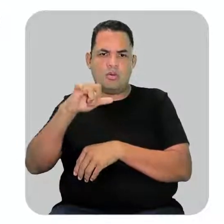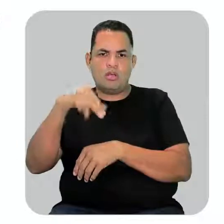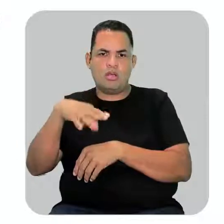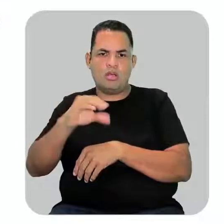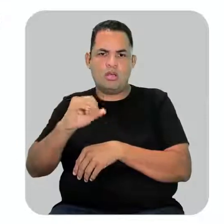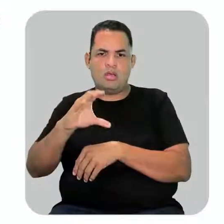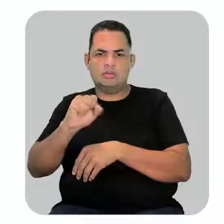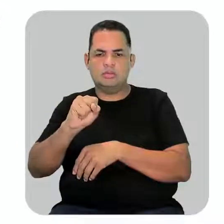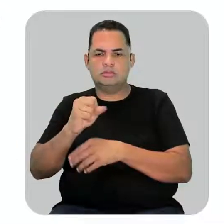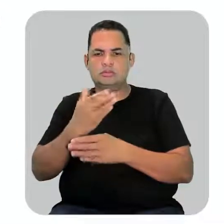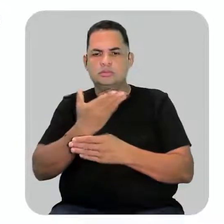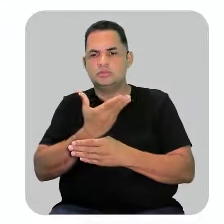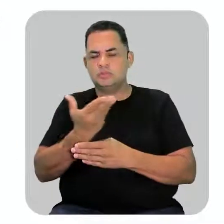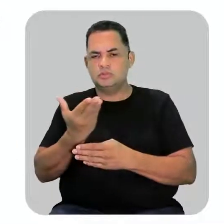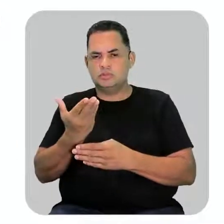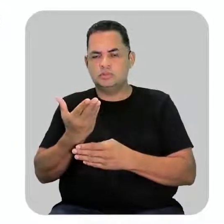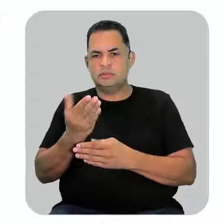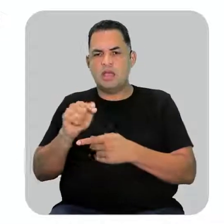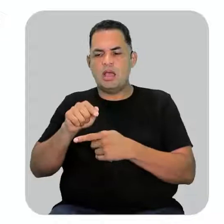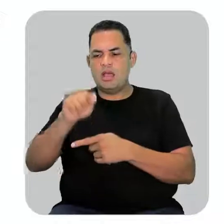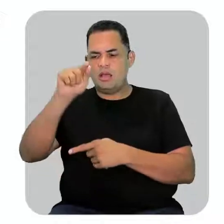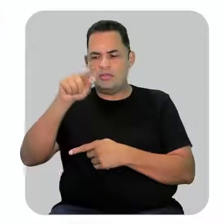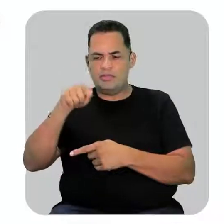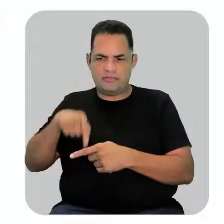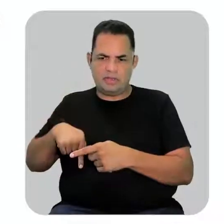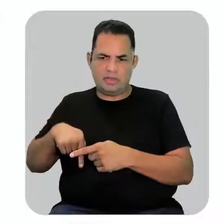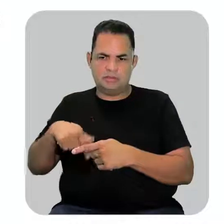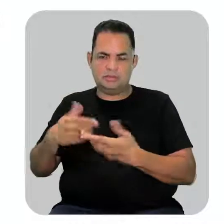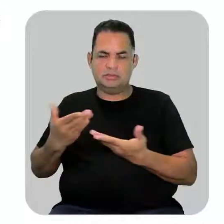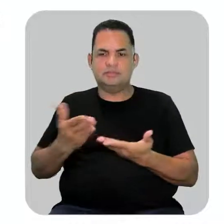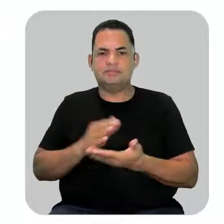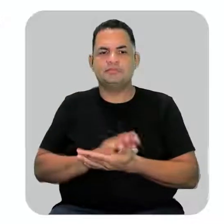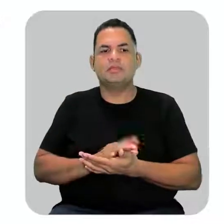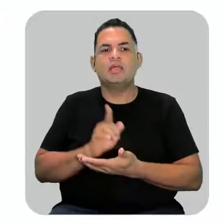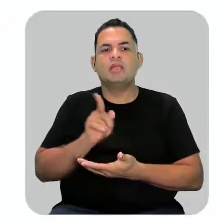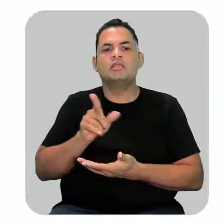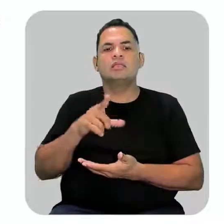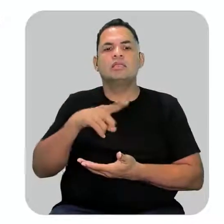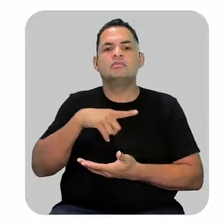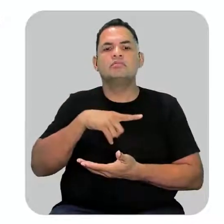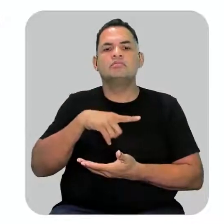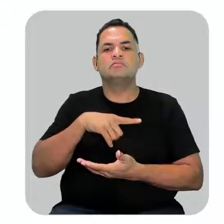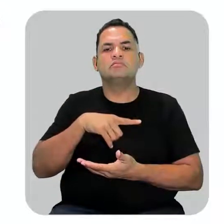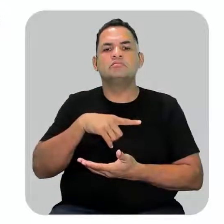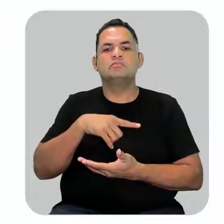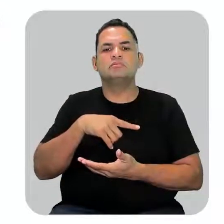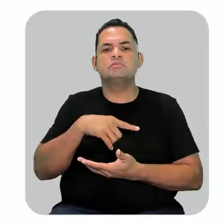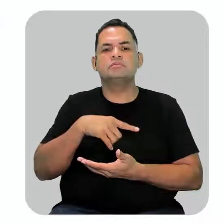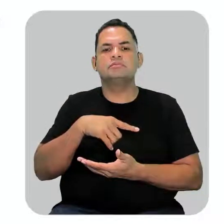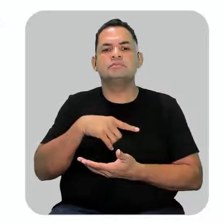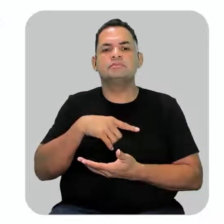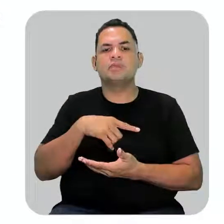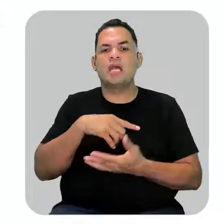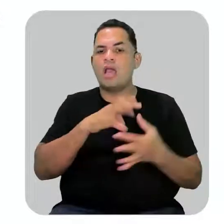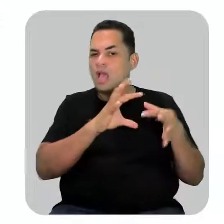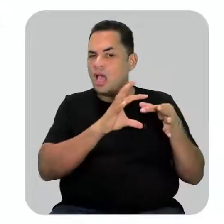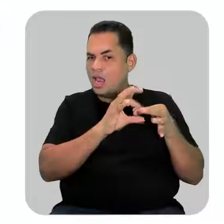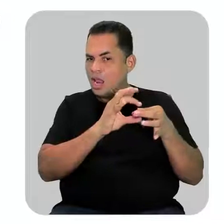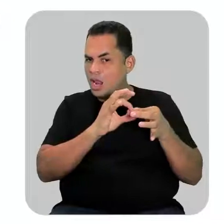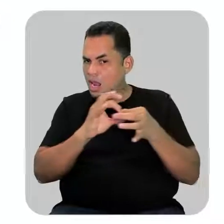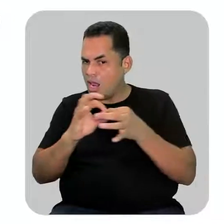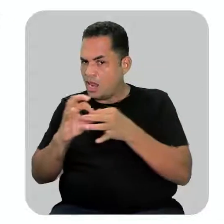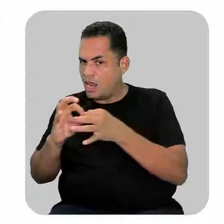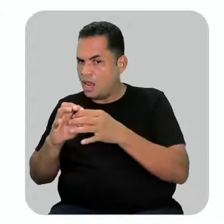Então, nós vamos ver os alcanos ramificados, que são aqueles que têm que aparecer lá na sua